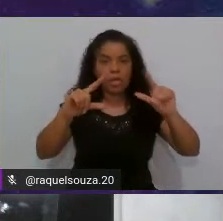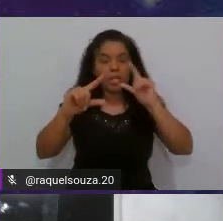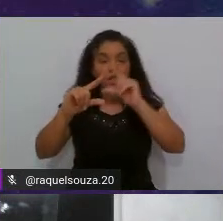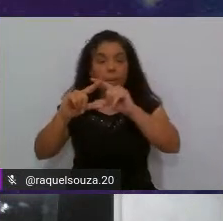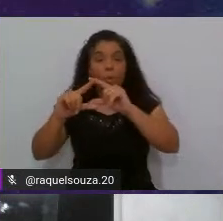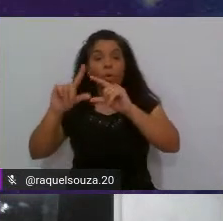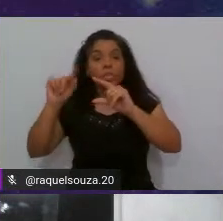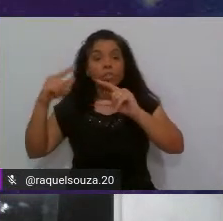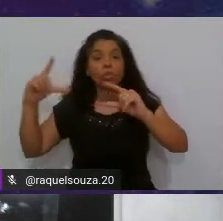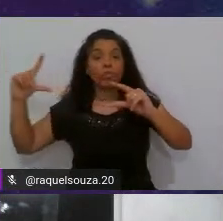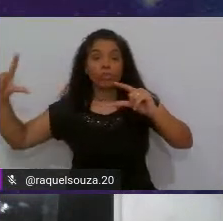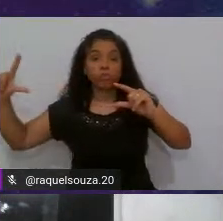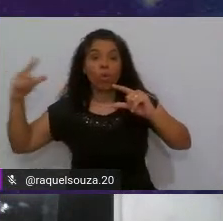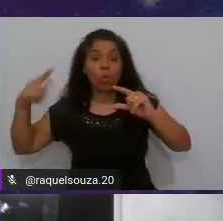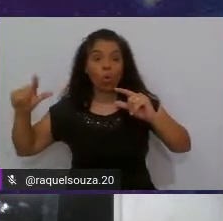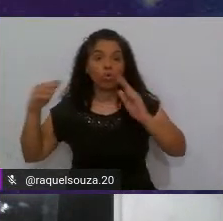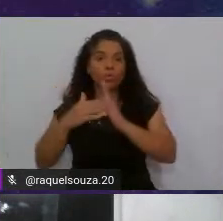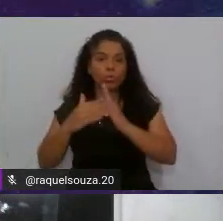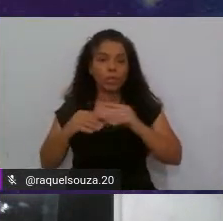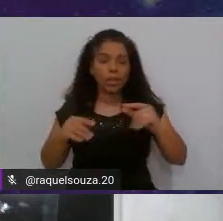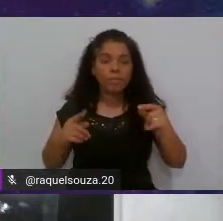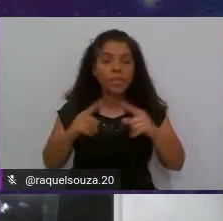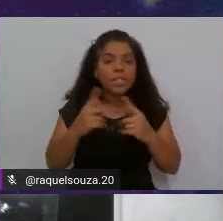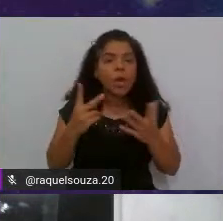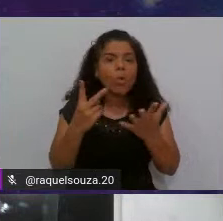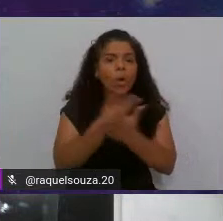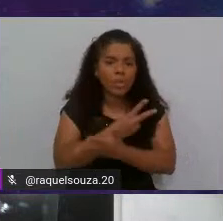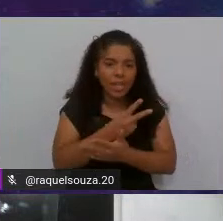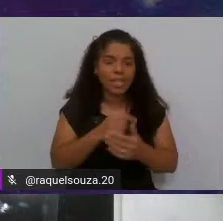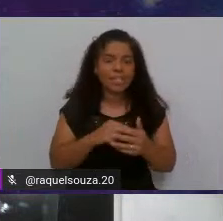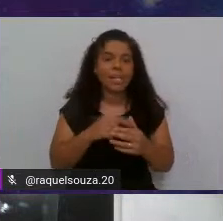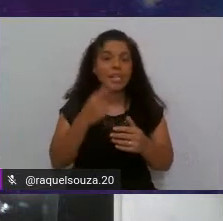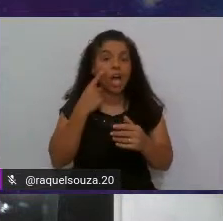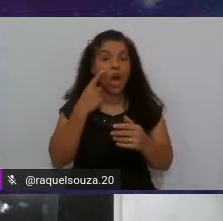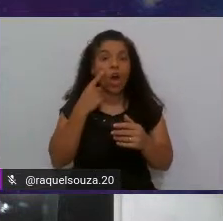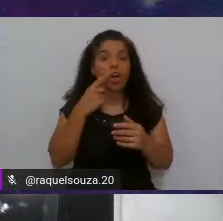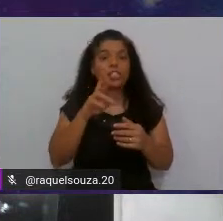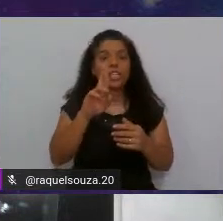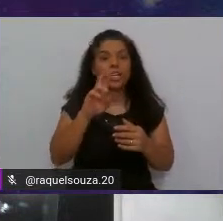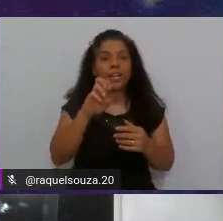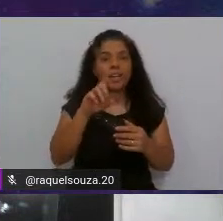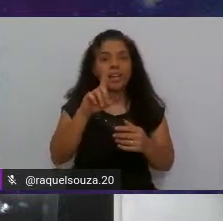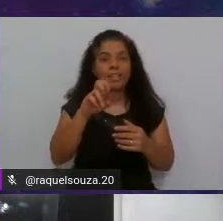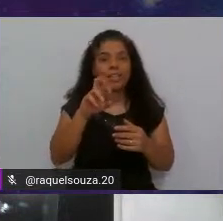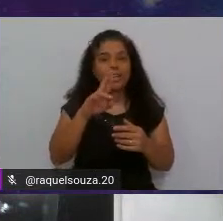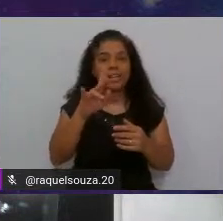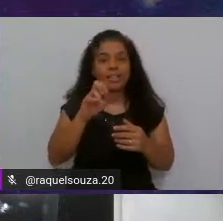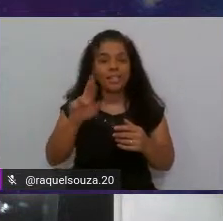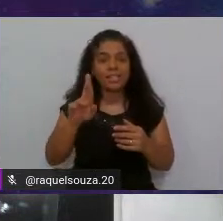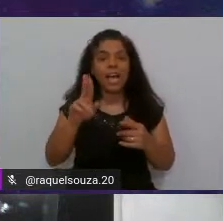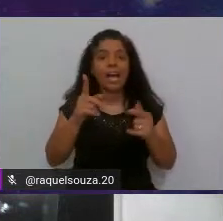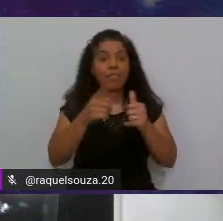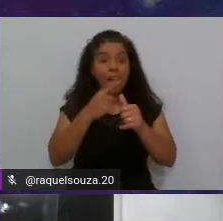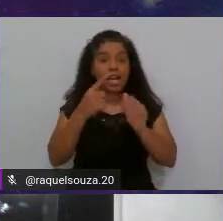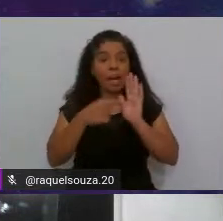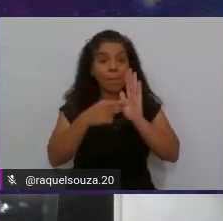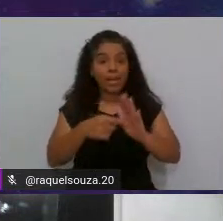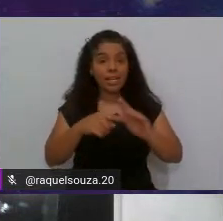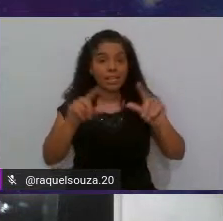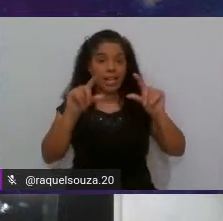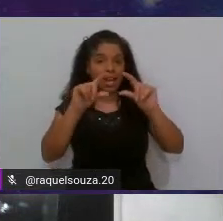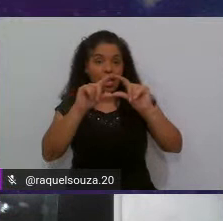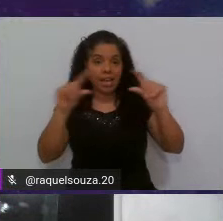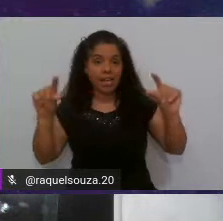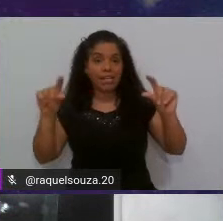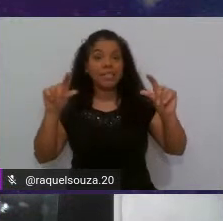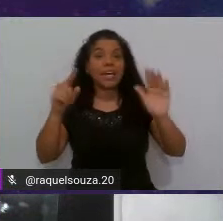tem outro sinal fechando. O que acontece? Na hora de renderizar lá no site, vai aparecer primeiro essa mensagem class igual